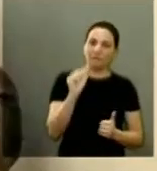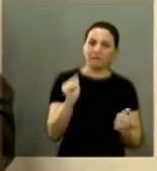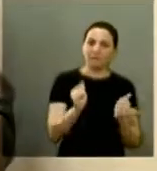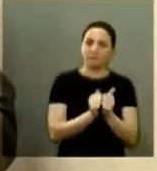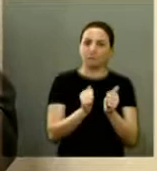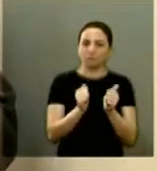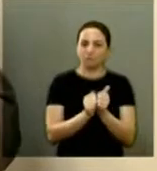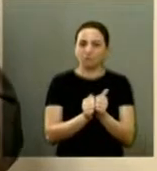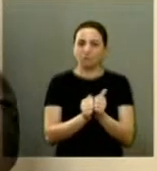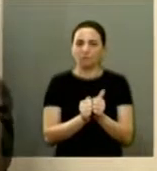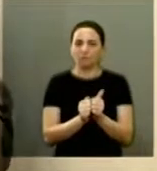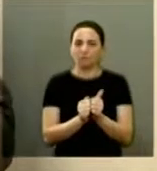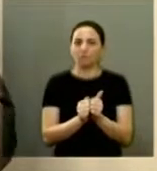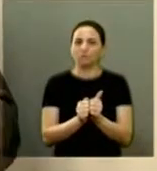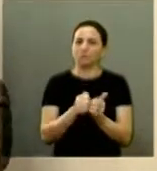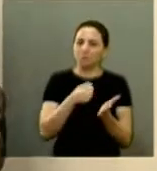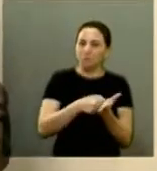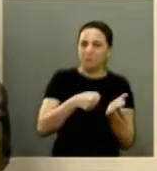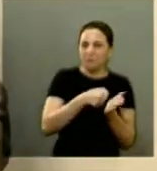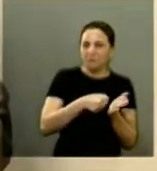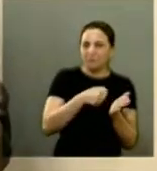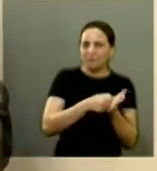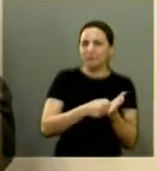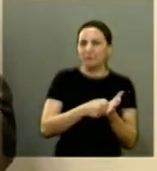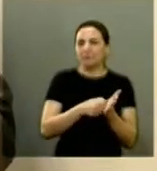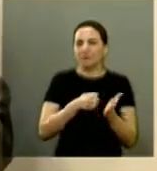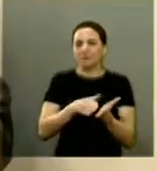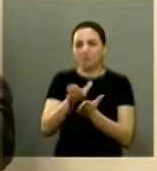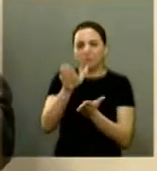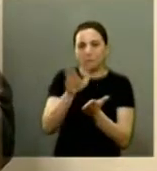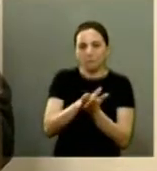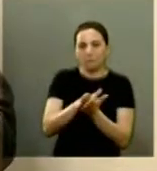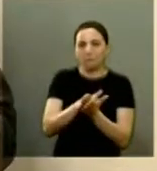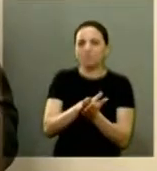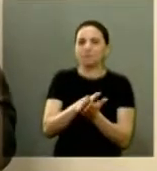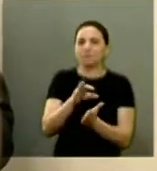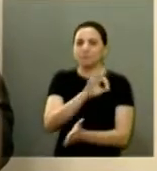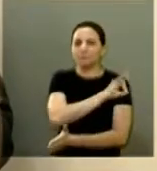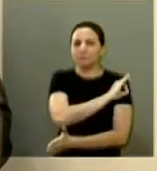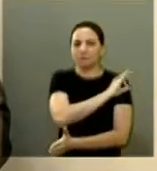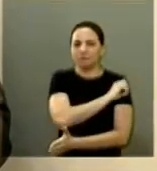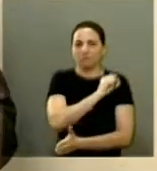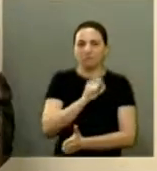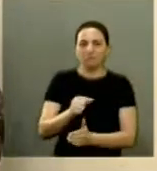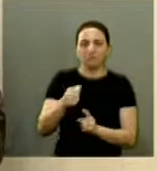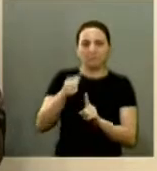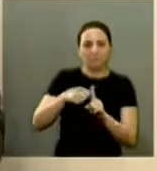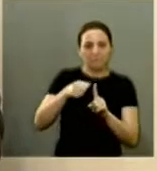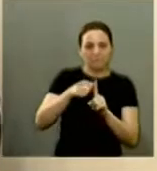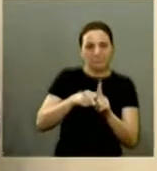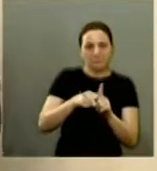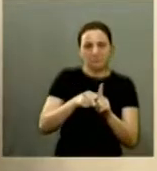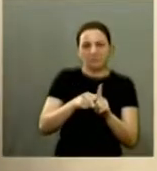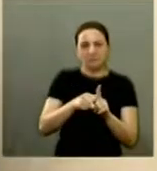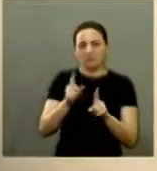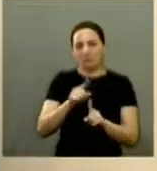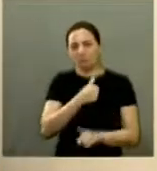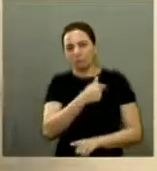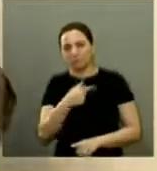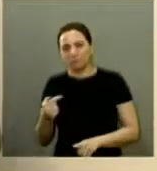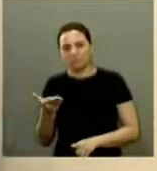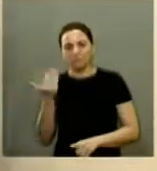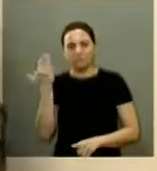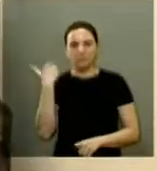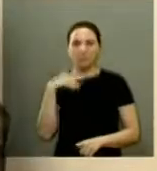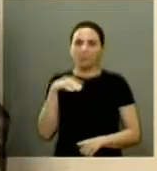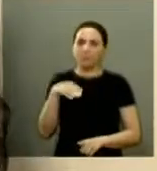junto a gente tínhamos que brigar pelo talonário de multa da prefeitura que alguns meses algumas semanas atrás eu tinha pedido